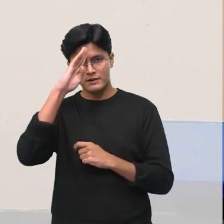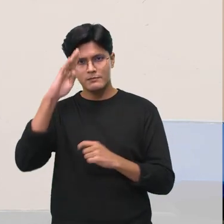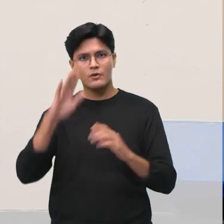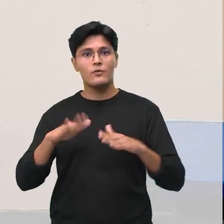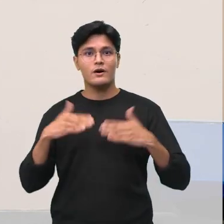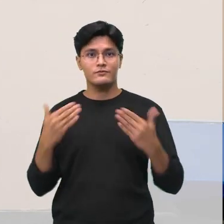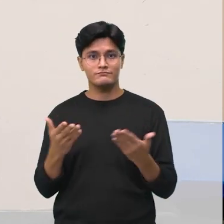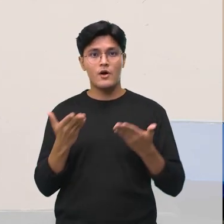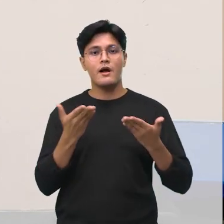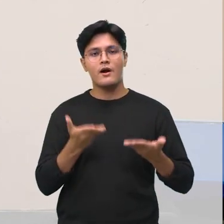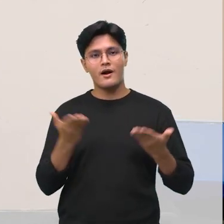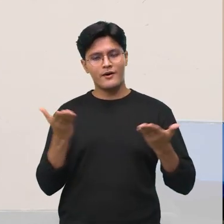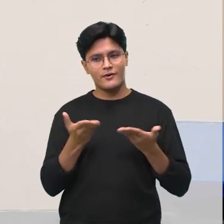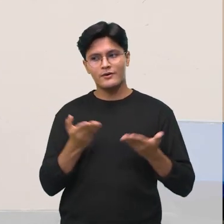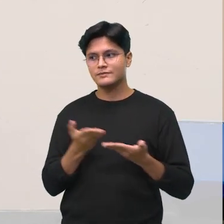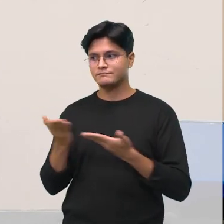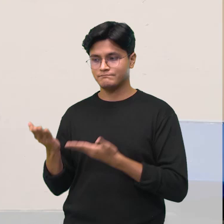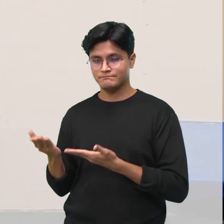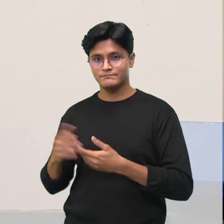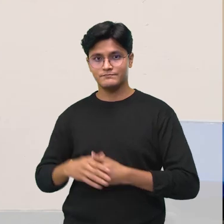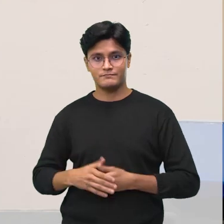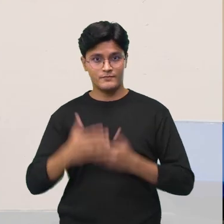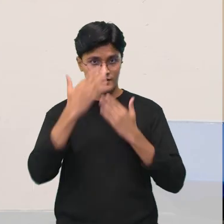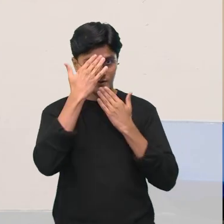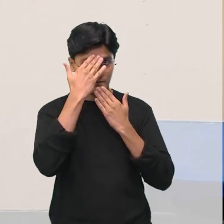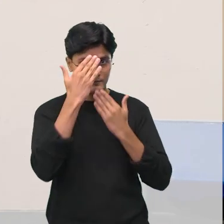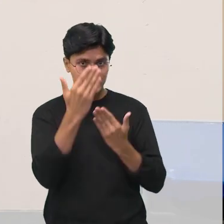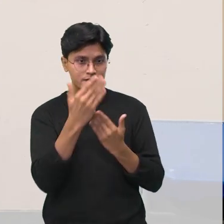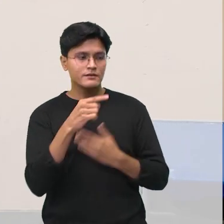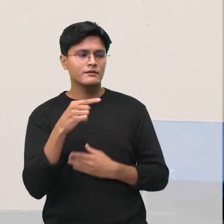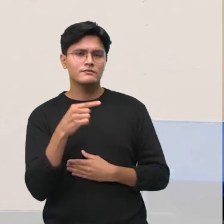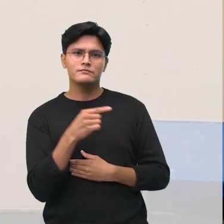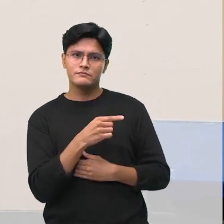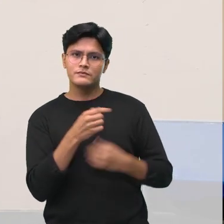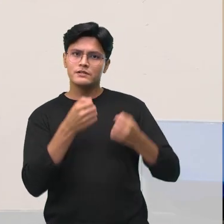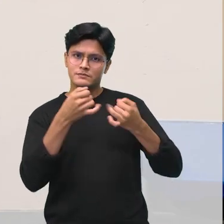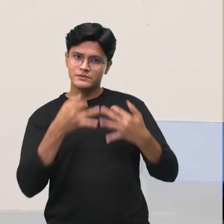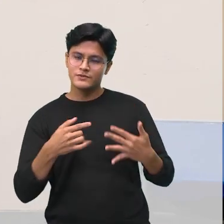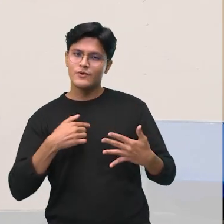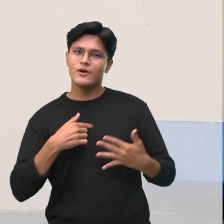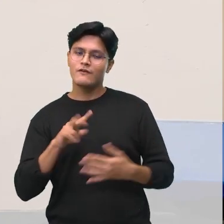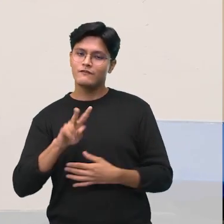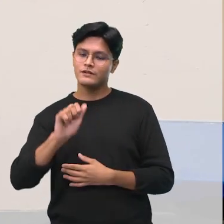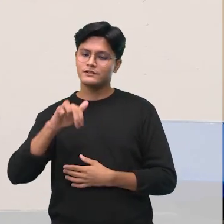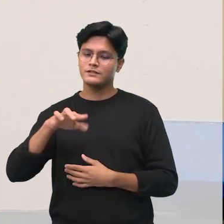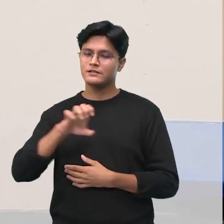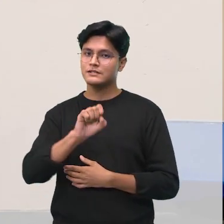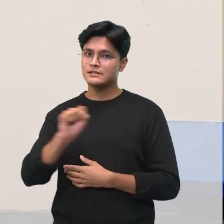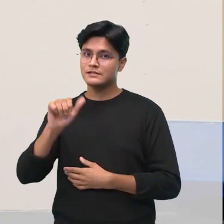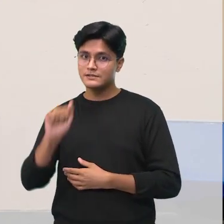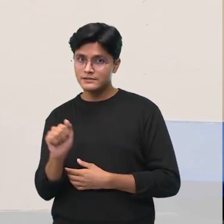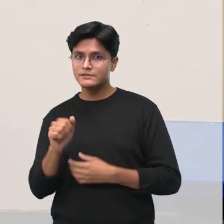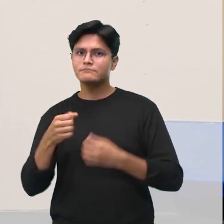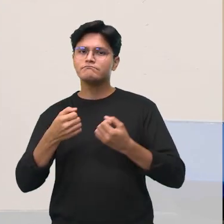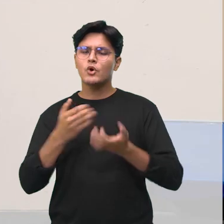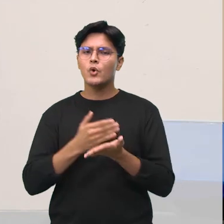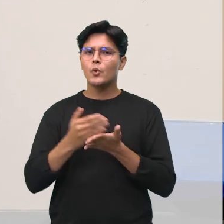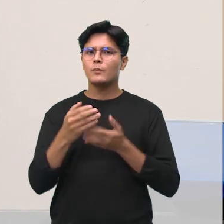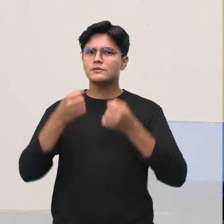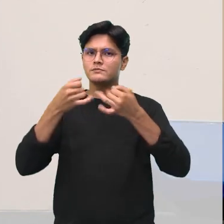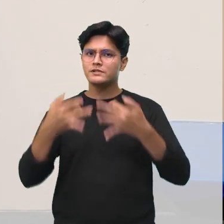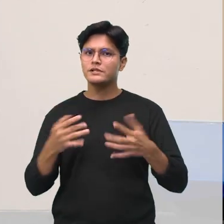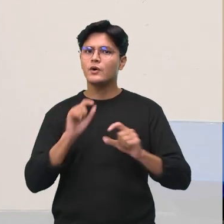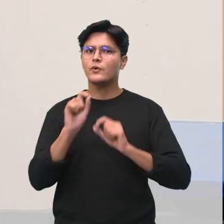colega. Obrigada, Rodrigo. Como o Rodrigo disse, eu sou Vanessa e começo falando para vocês que a cidade de Manaus foi